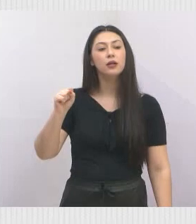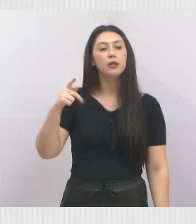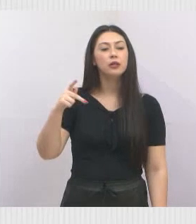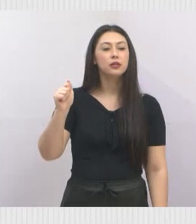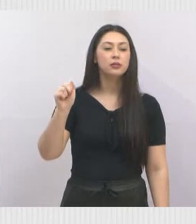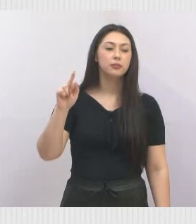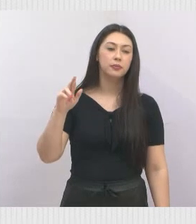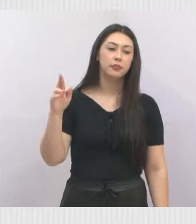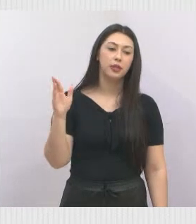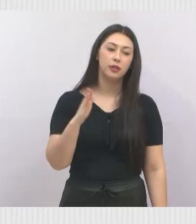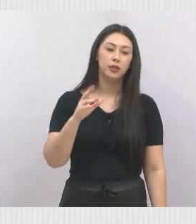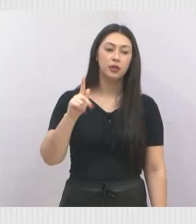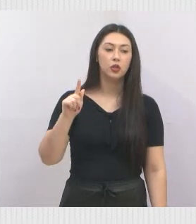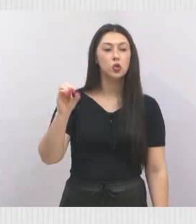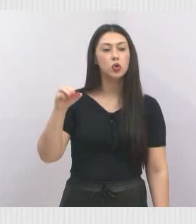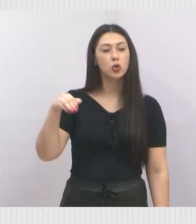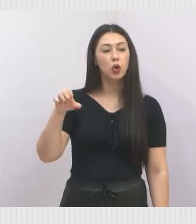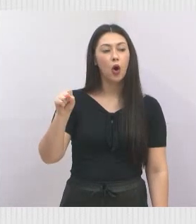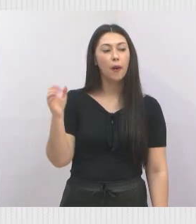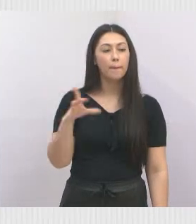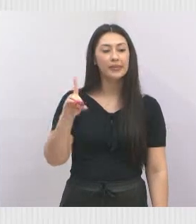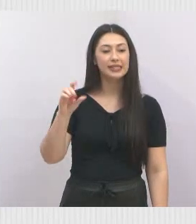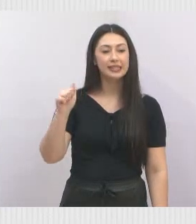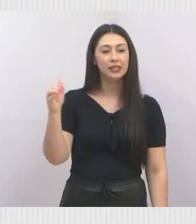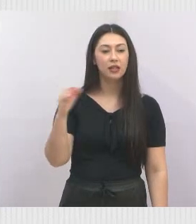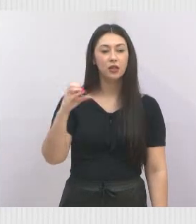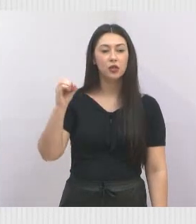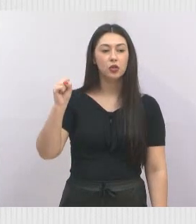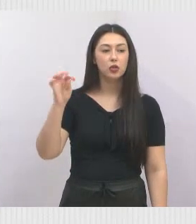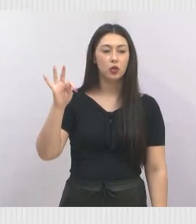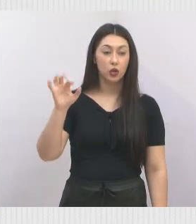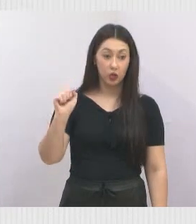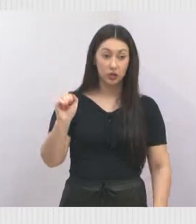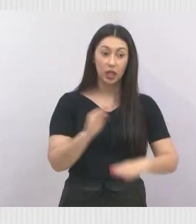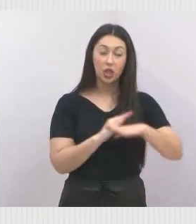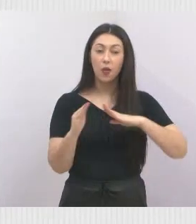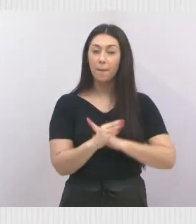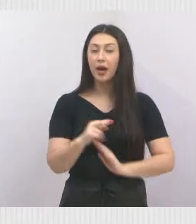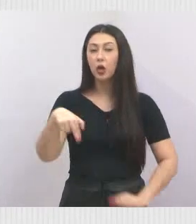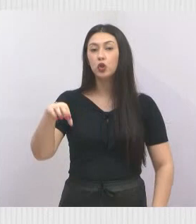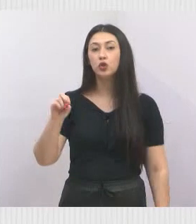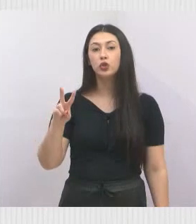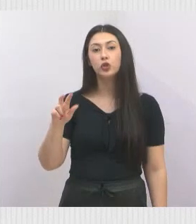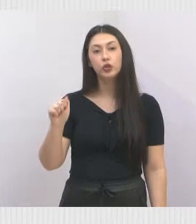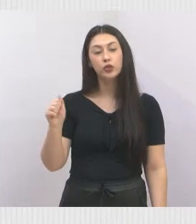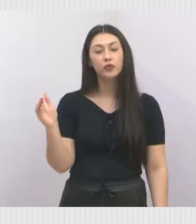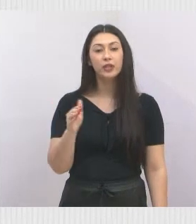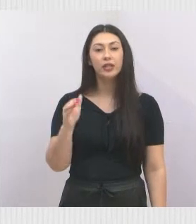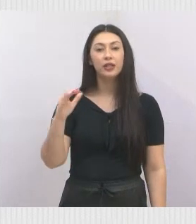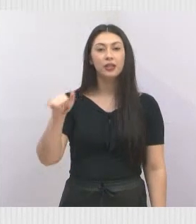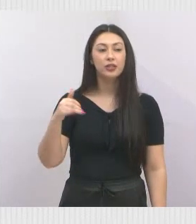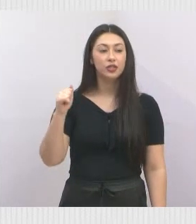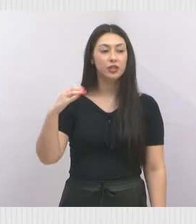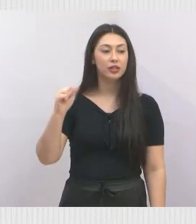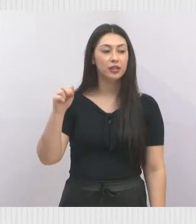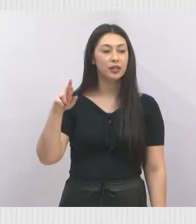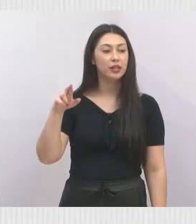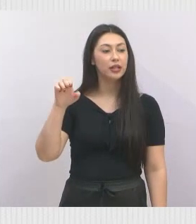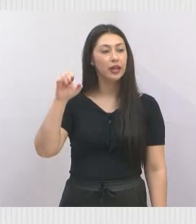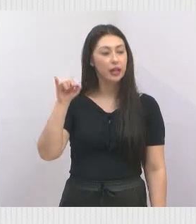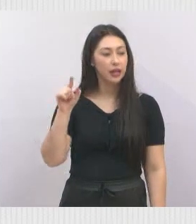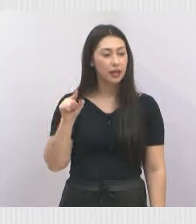Costa, perto ali das irmãs Carmelitas. Nós solicitamos a manutenção do tapa